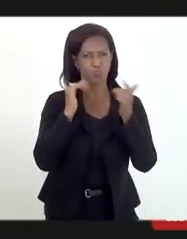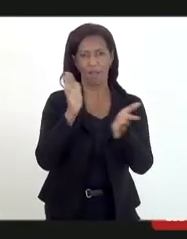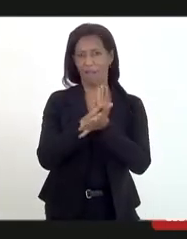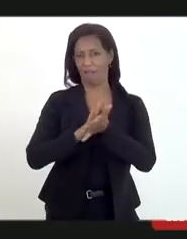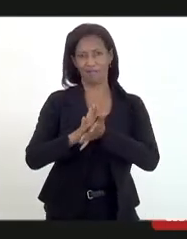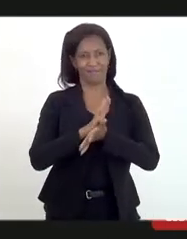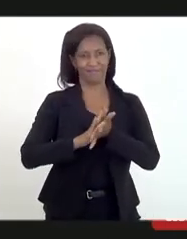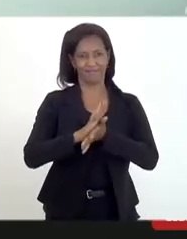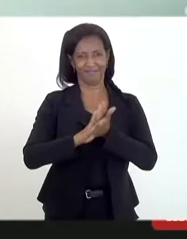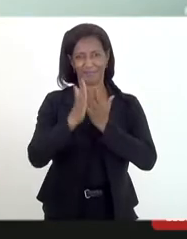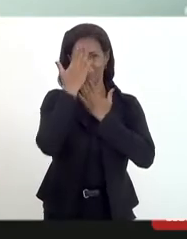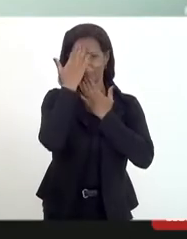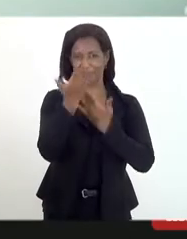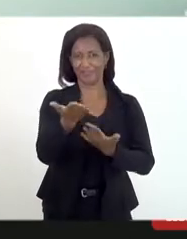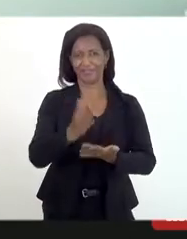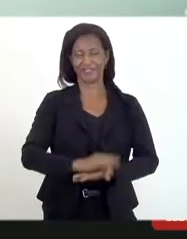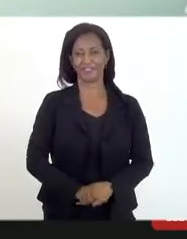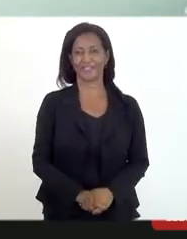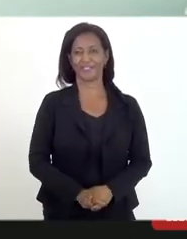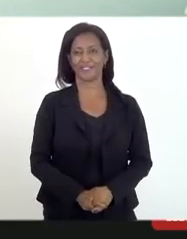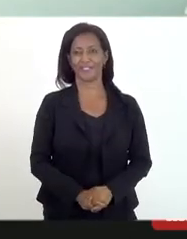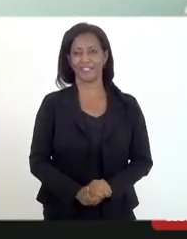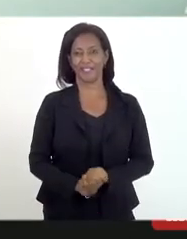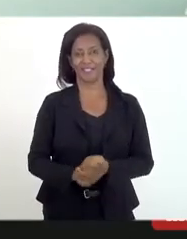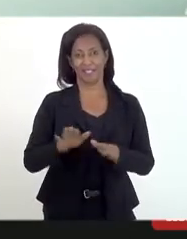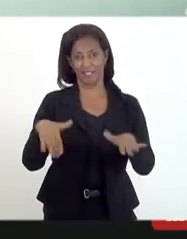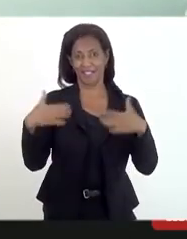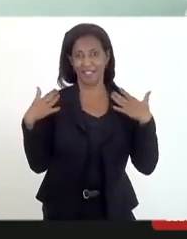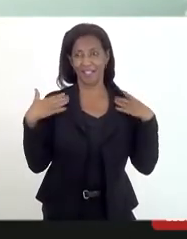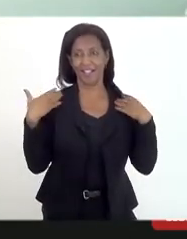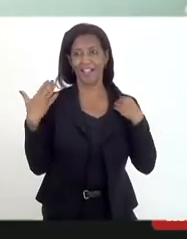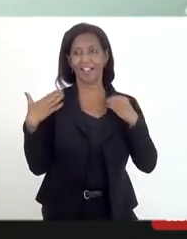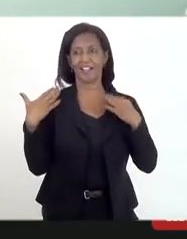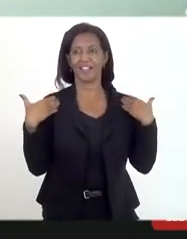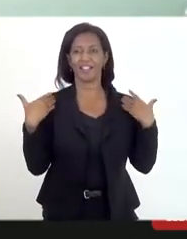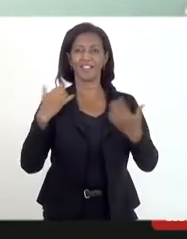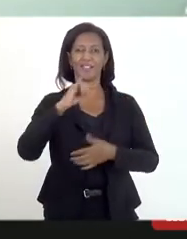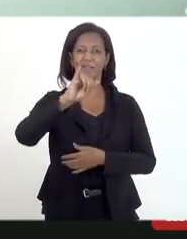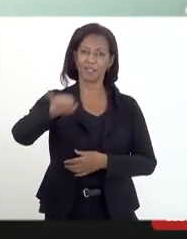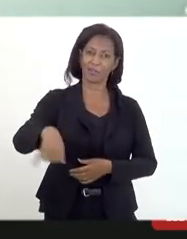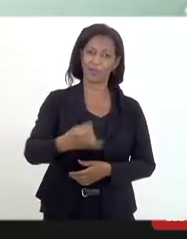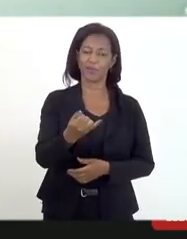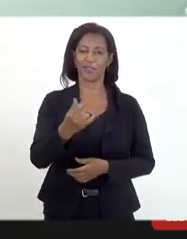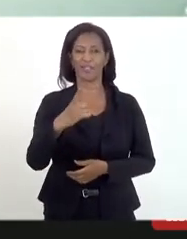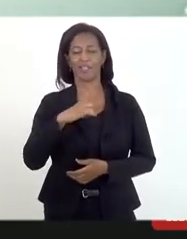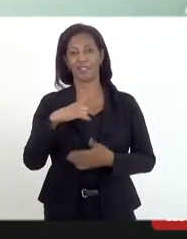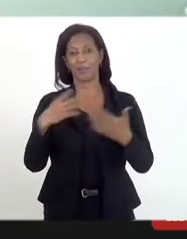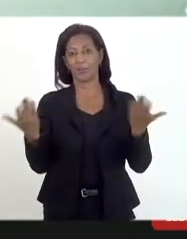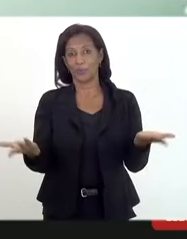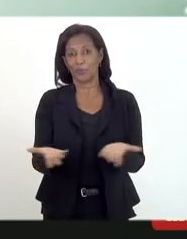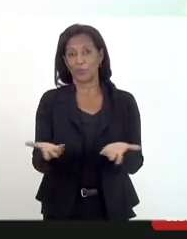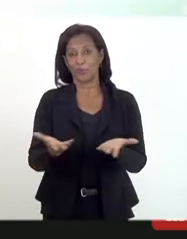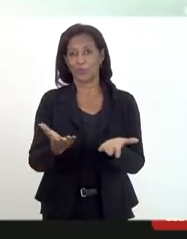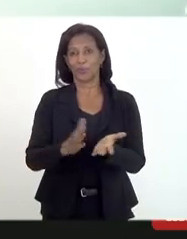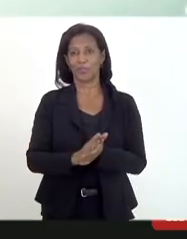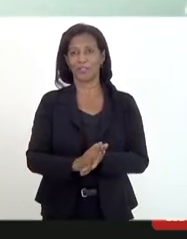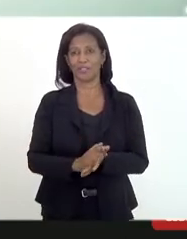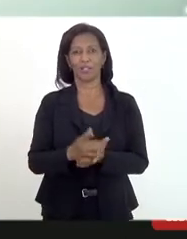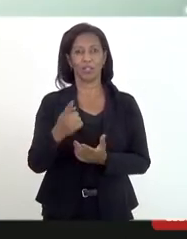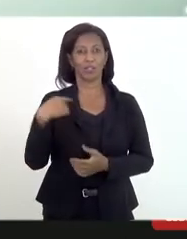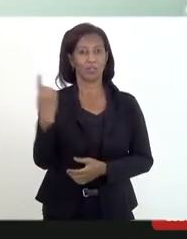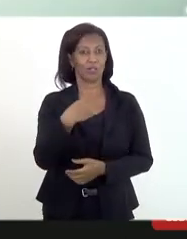Obrigada. Para a alegria e pela grande oportunidade que teremos hoje, nós vamos estar